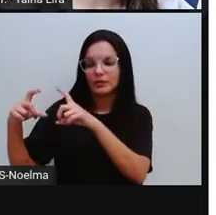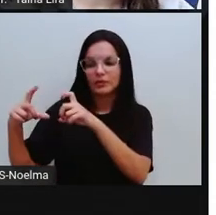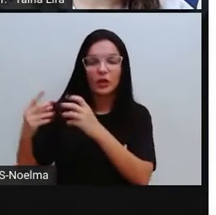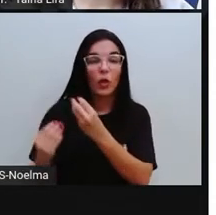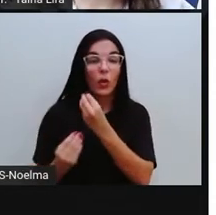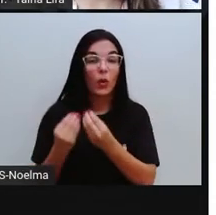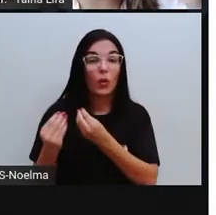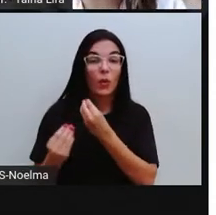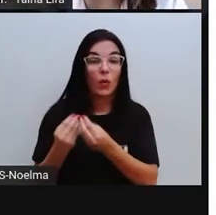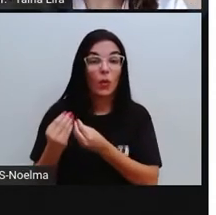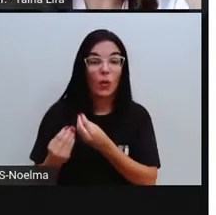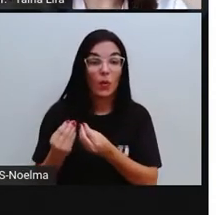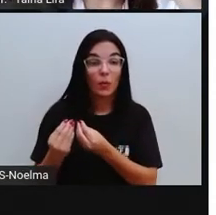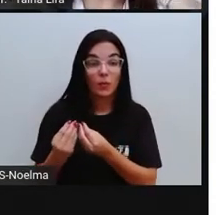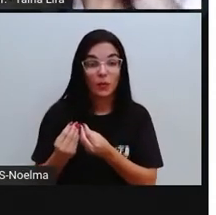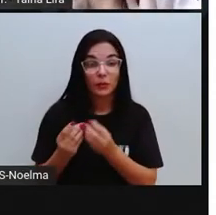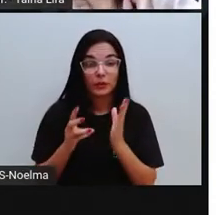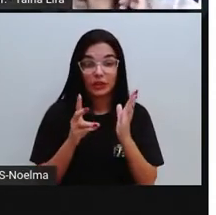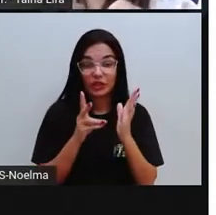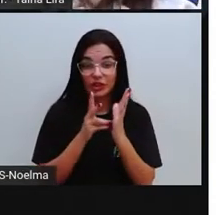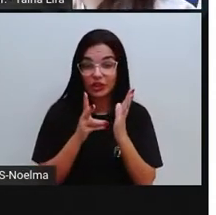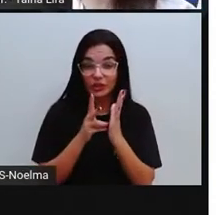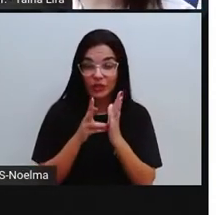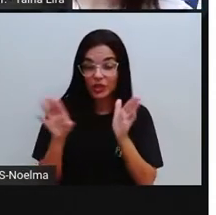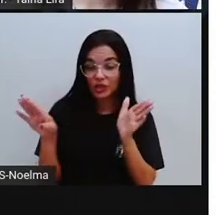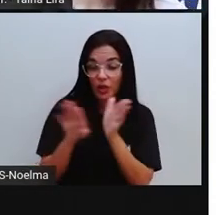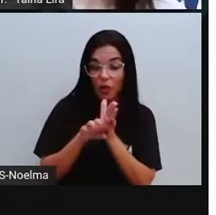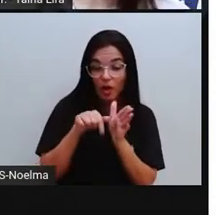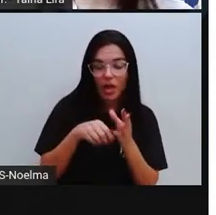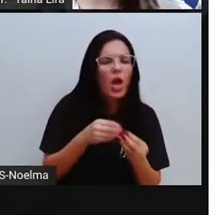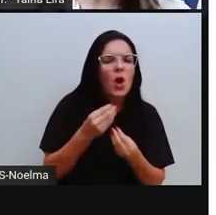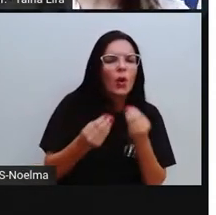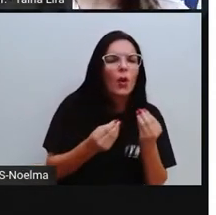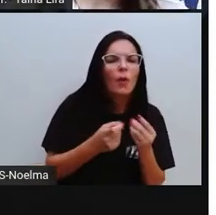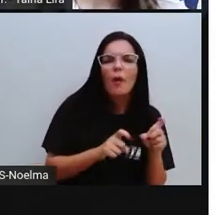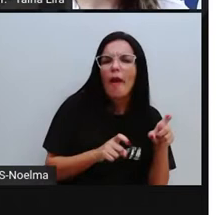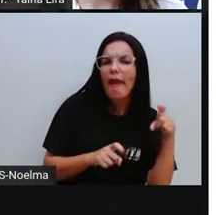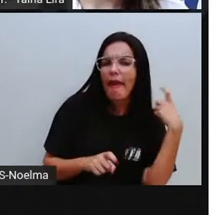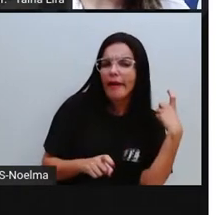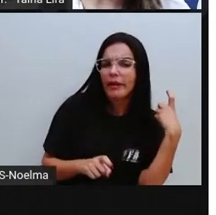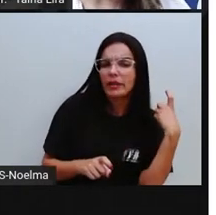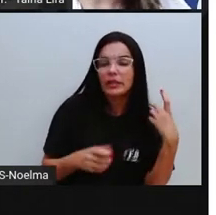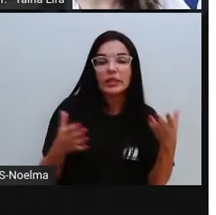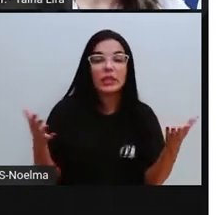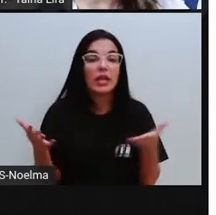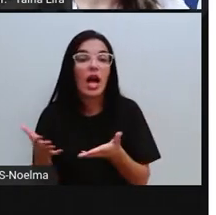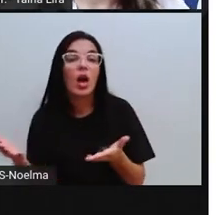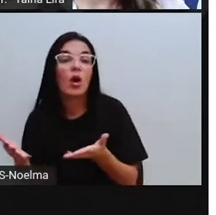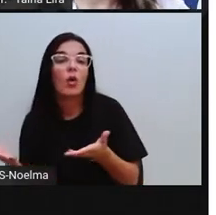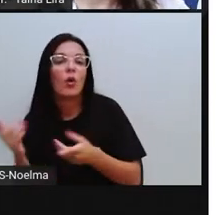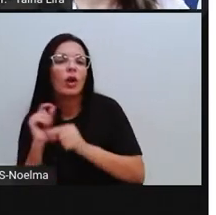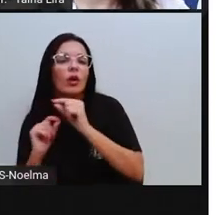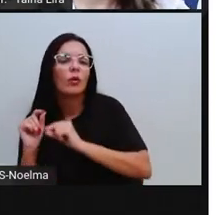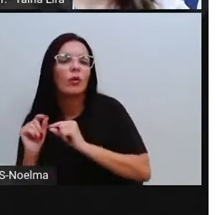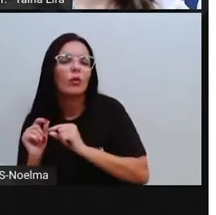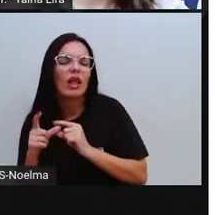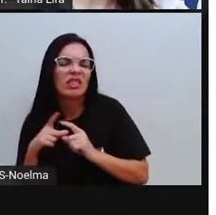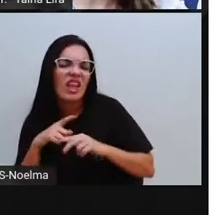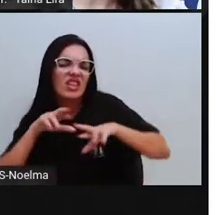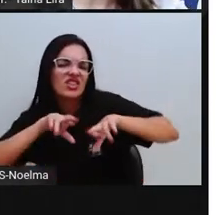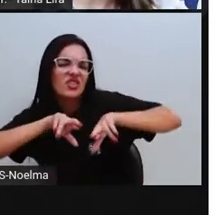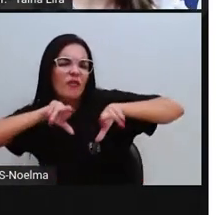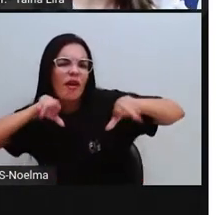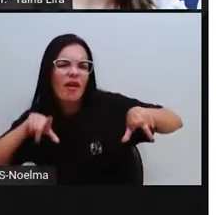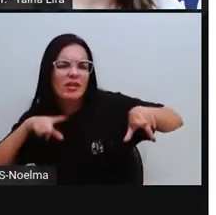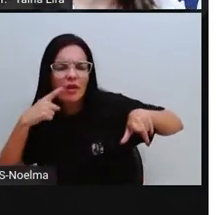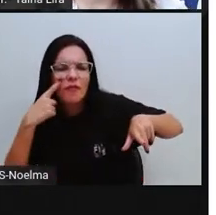eram quando os portugueses chegaram aqui e atualmente. Será que tem diferença segundo ano? O é